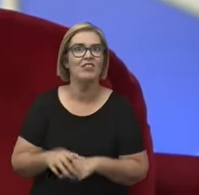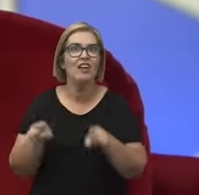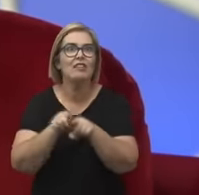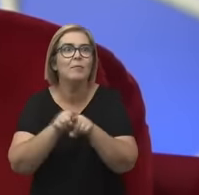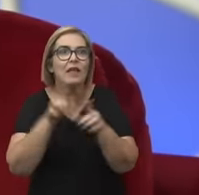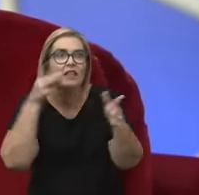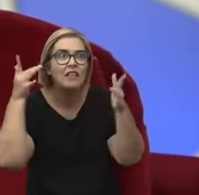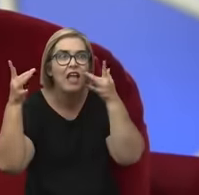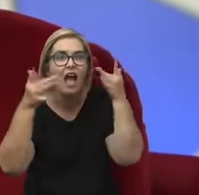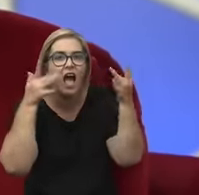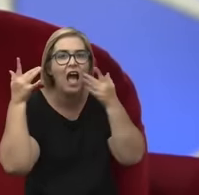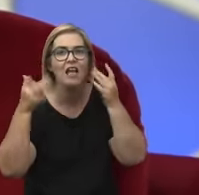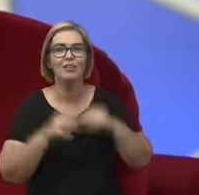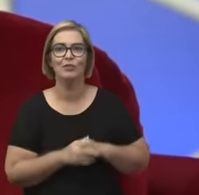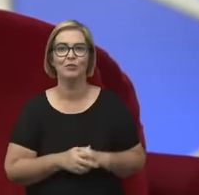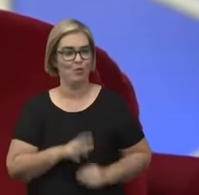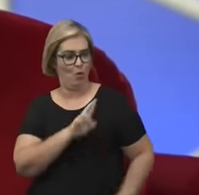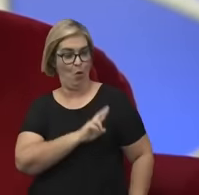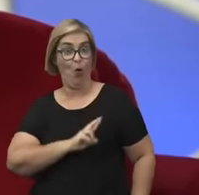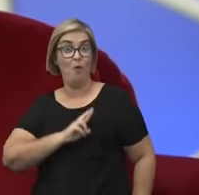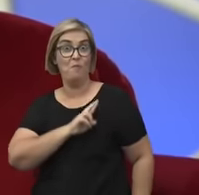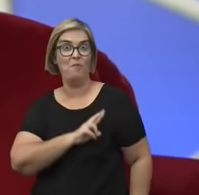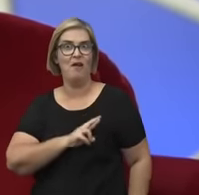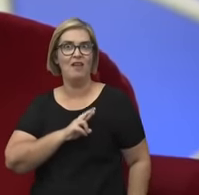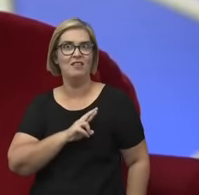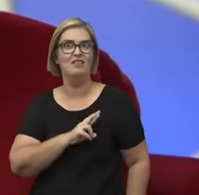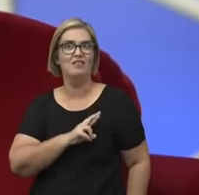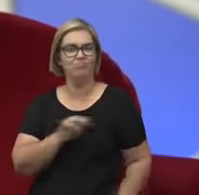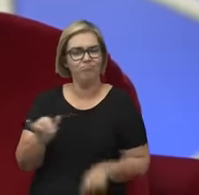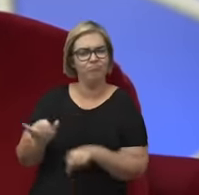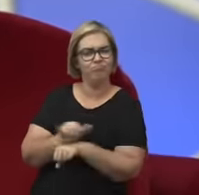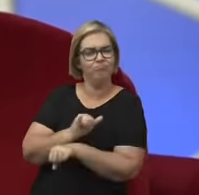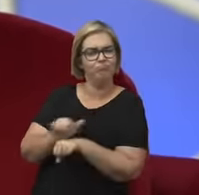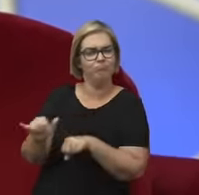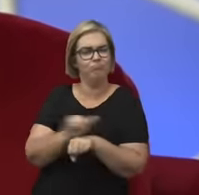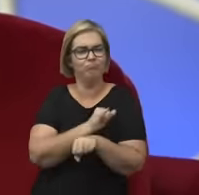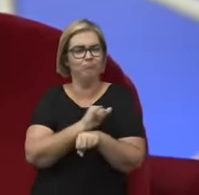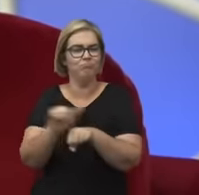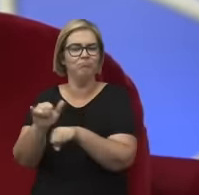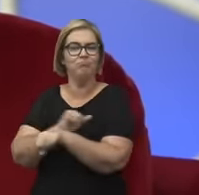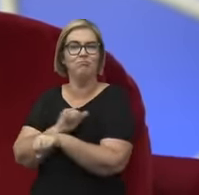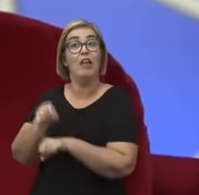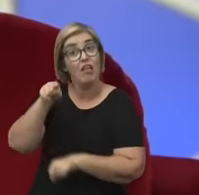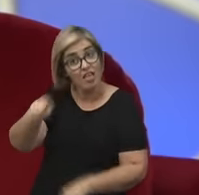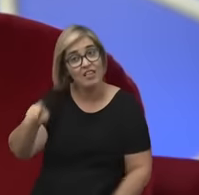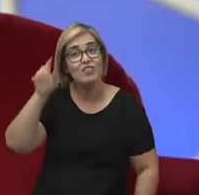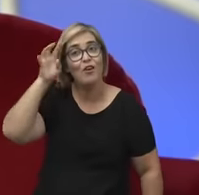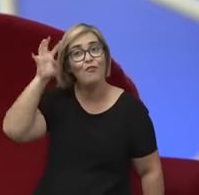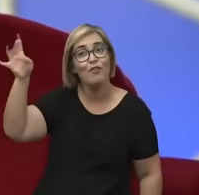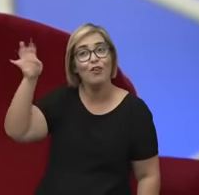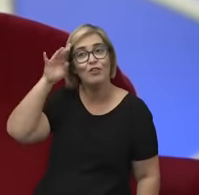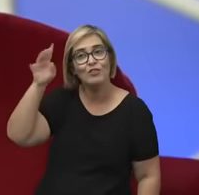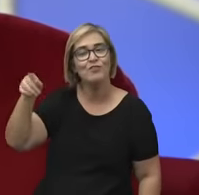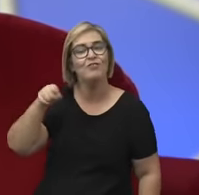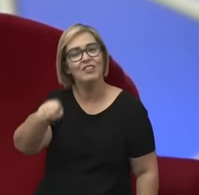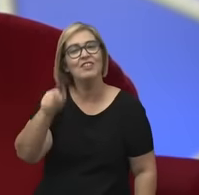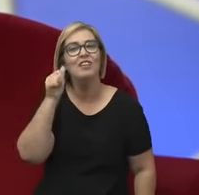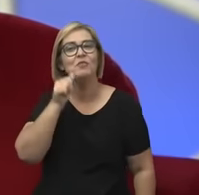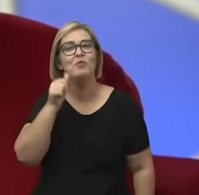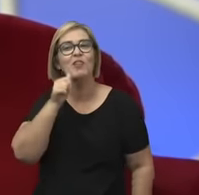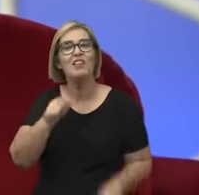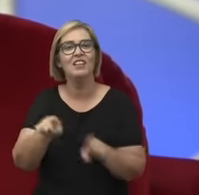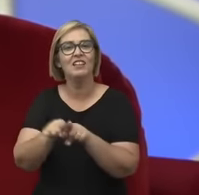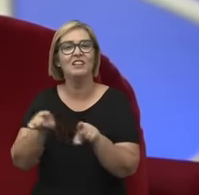o romance. E aí, é interessante a gente falar da filosofia a partir daí também, como um